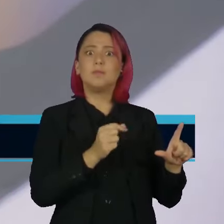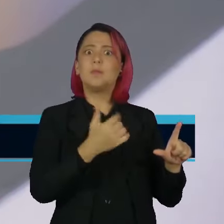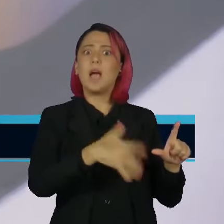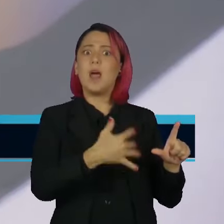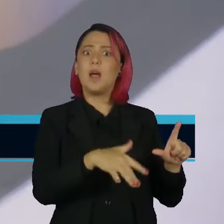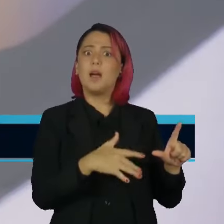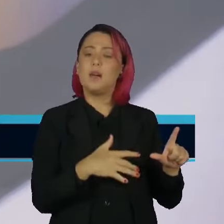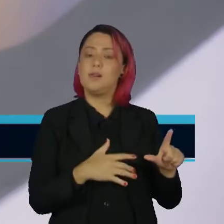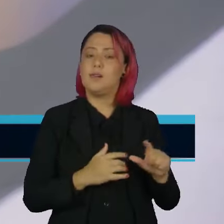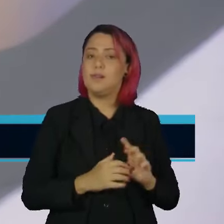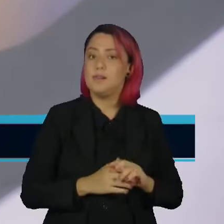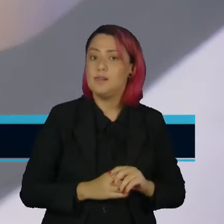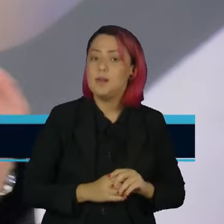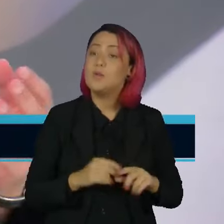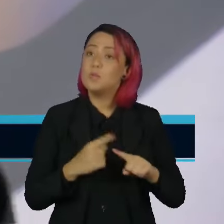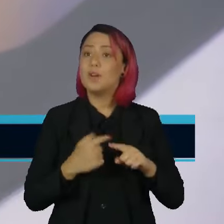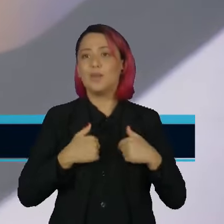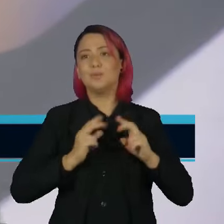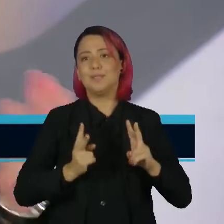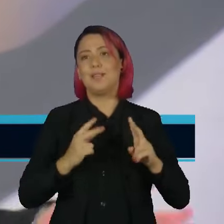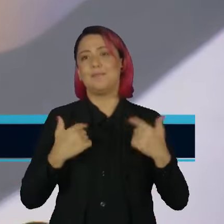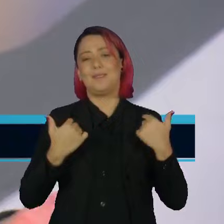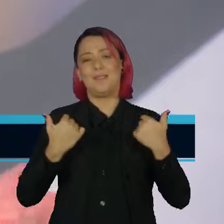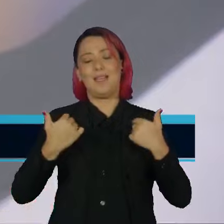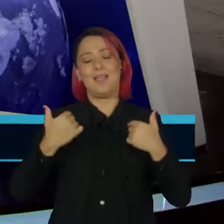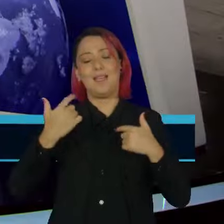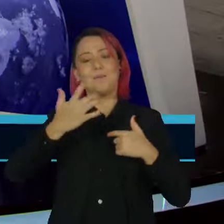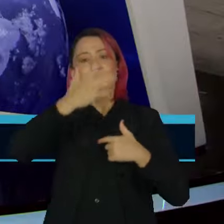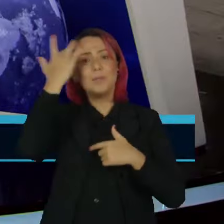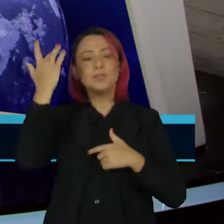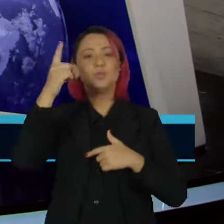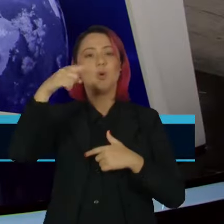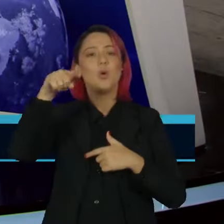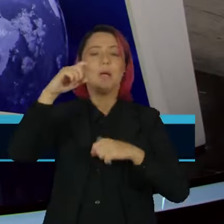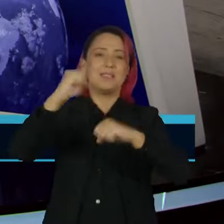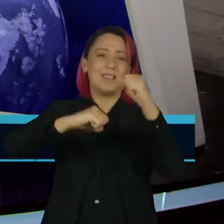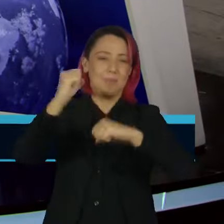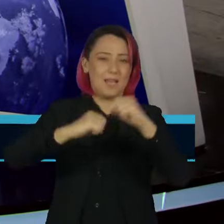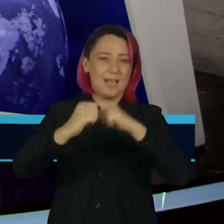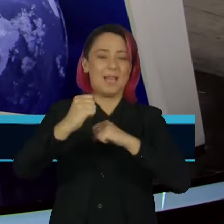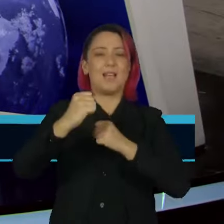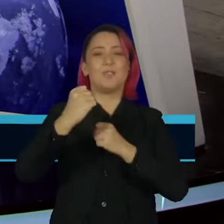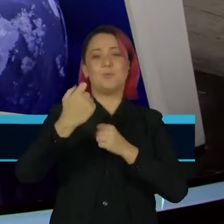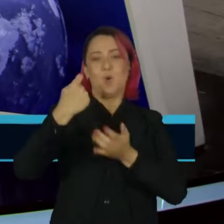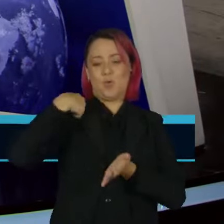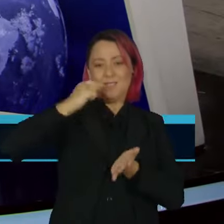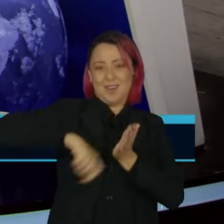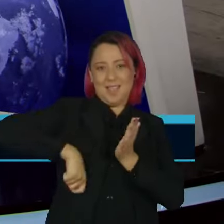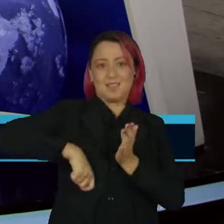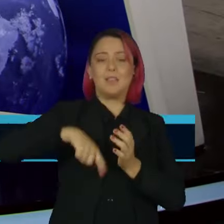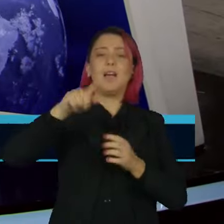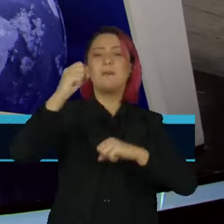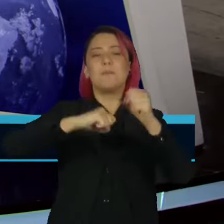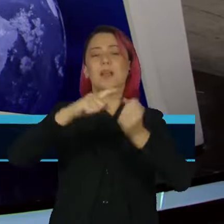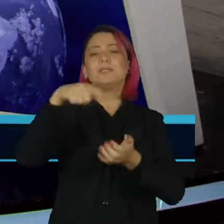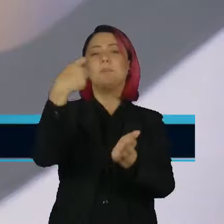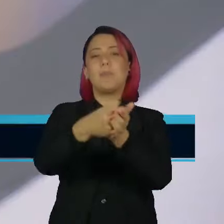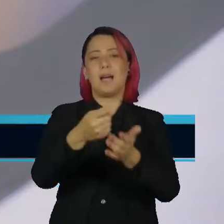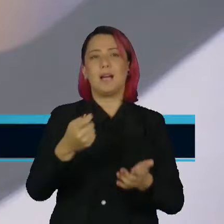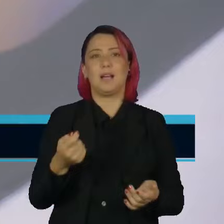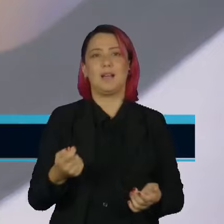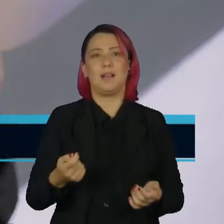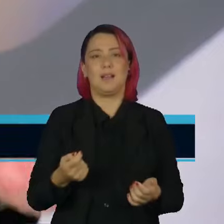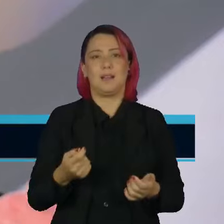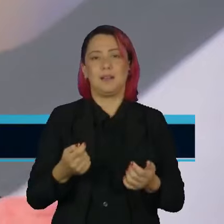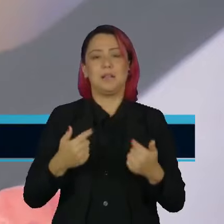a serviço, normalmente são empresas que me contratam como consultor, a empresa está pagando, ninguém lá na empresa está muito